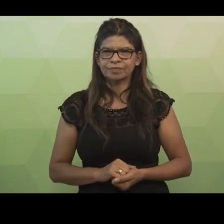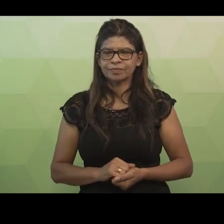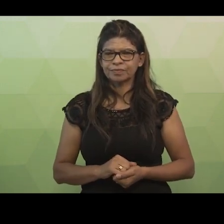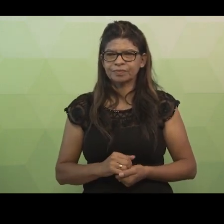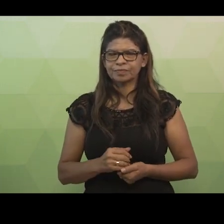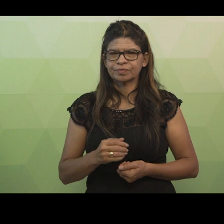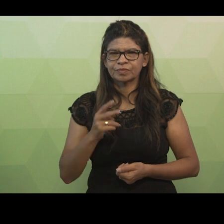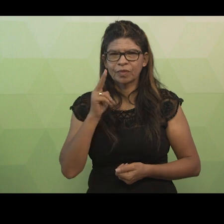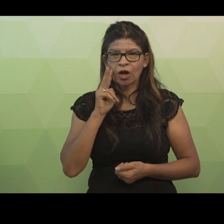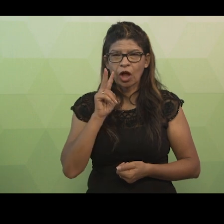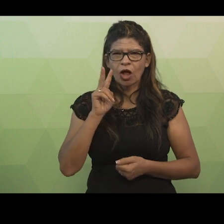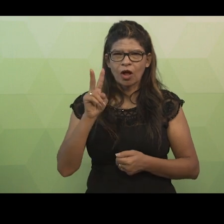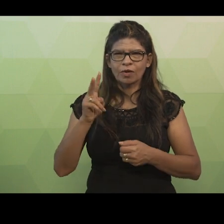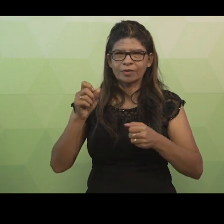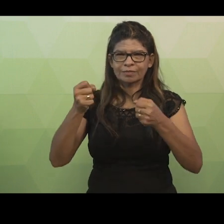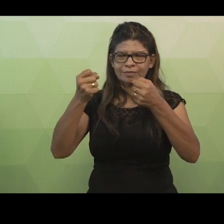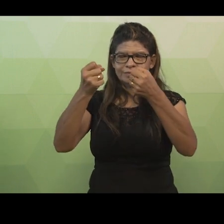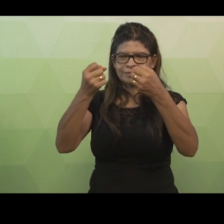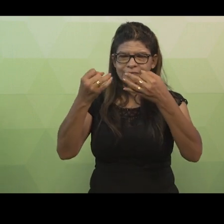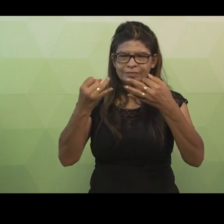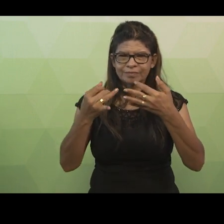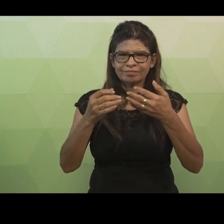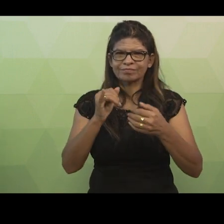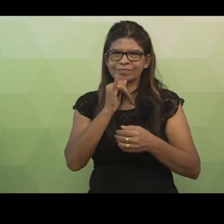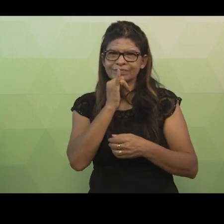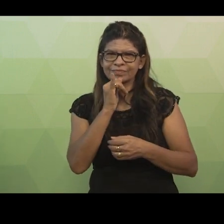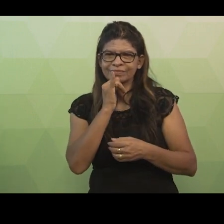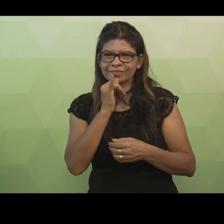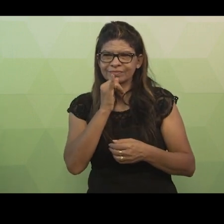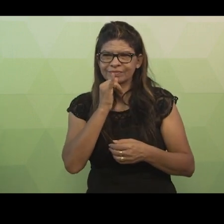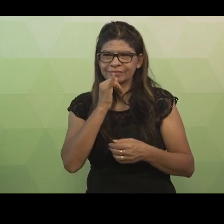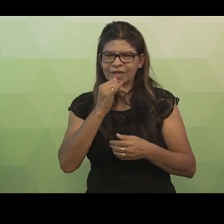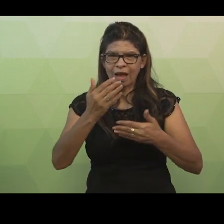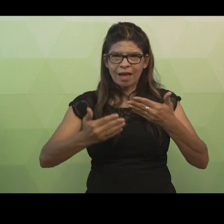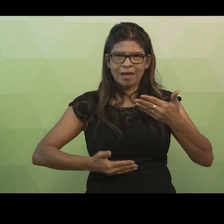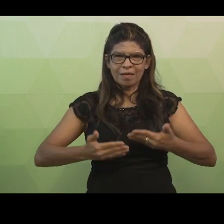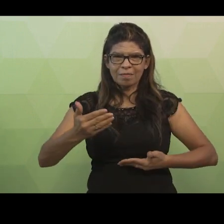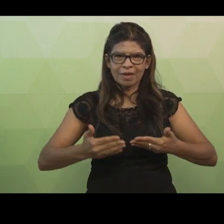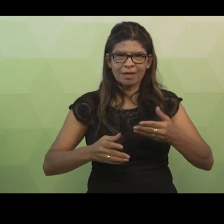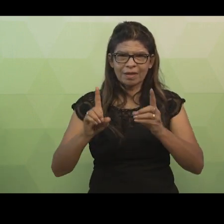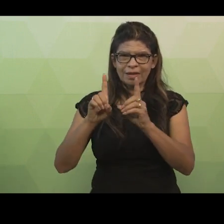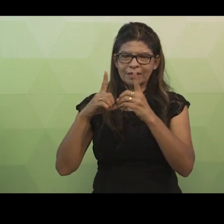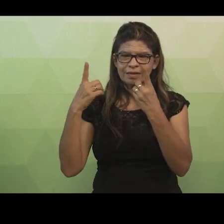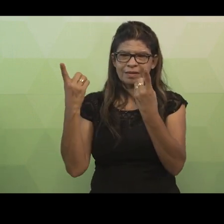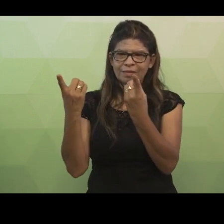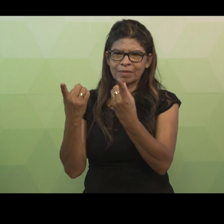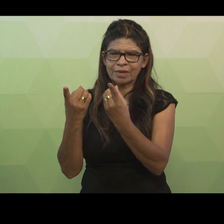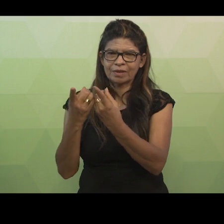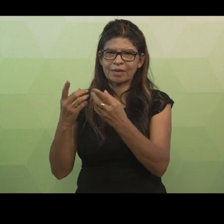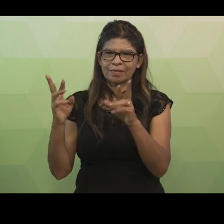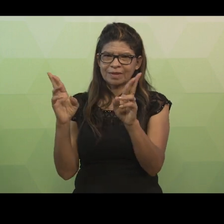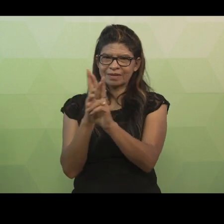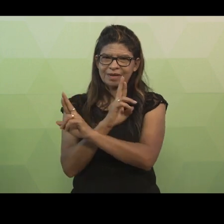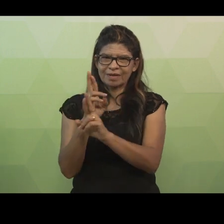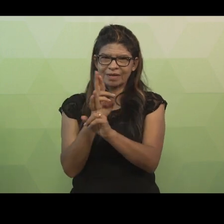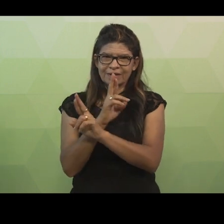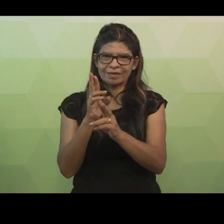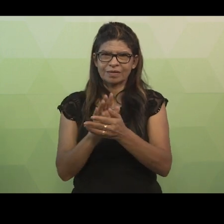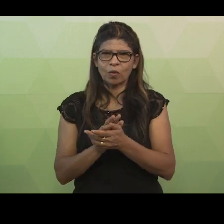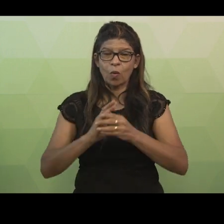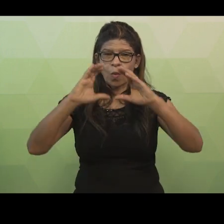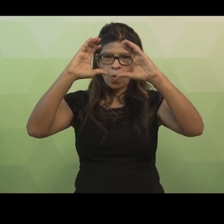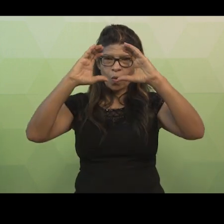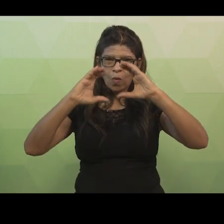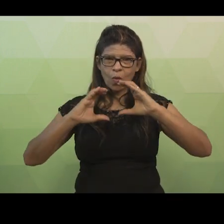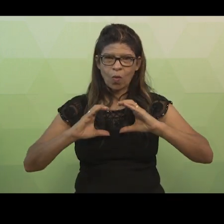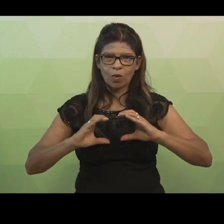No primeiro exemplo, temos as entidades empregado e departamento e o relacionamento entre elas, coordenar.